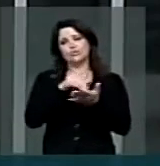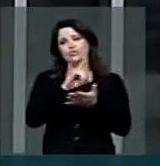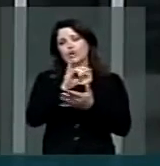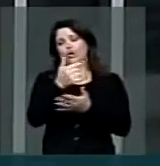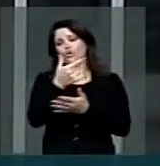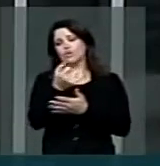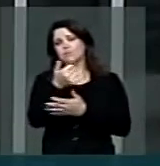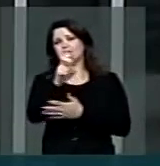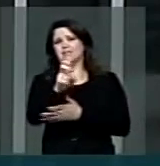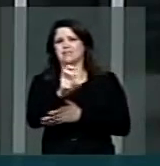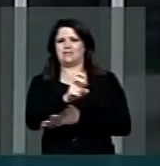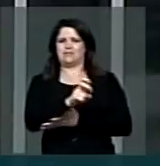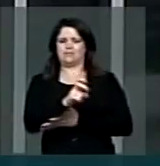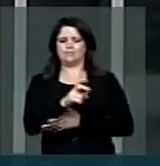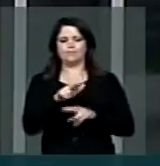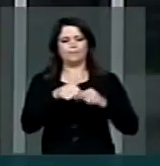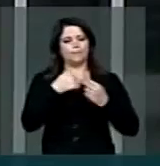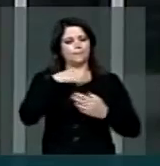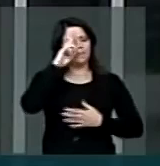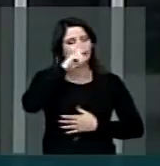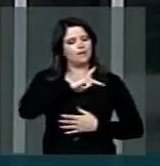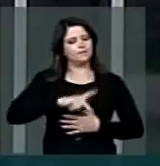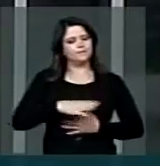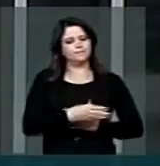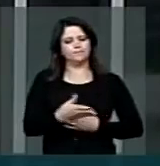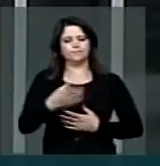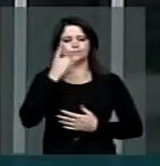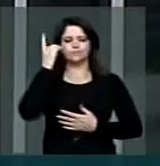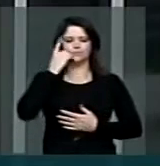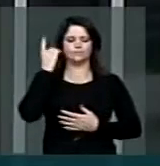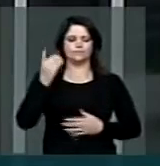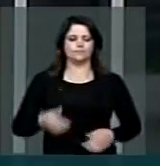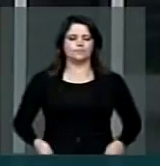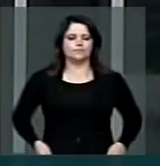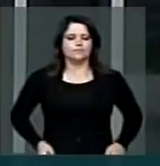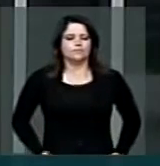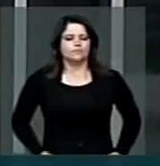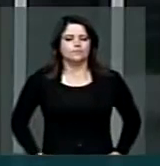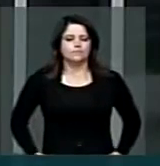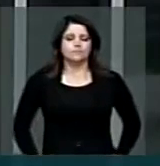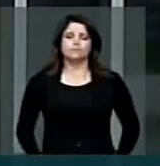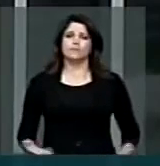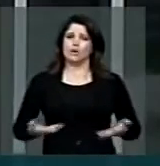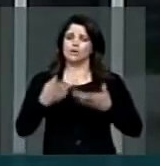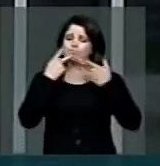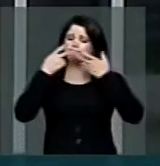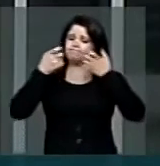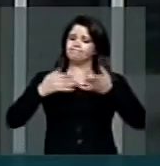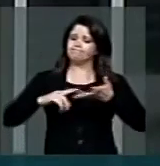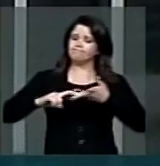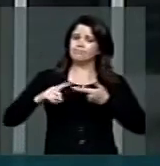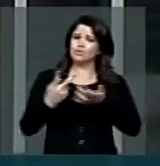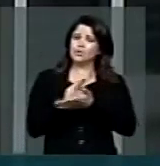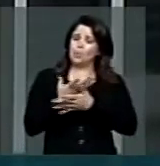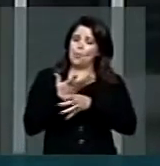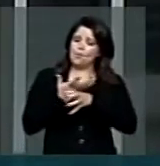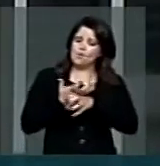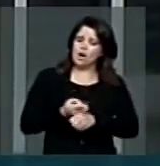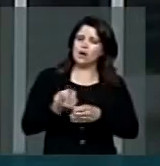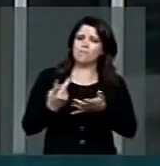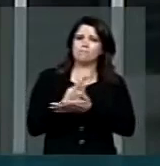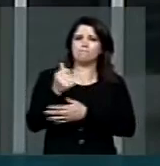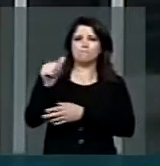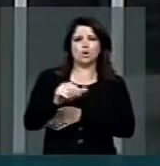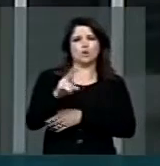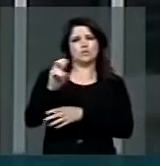para 2015. Senhor Presidente, senhoras e senhores deputados, nesse instante que o Ceará vive uma das piores secas dos últimos 50 anos,